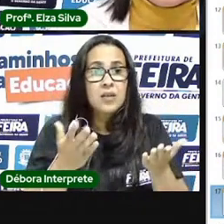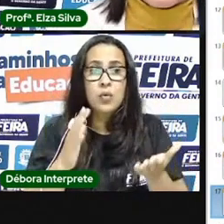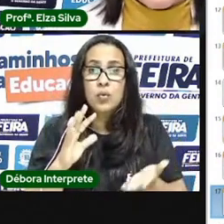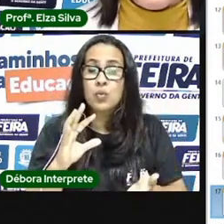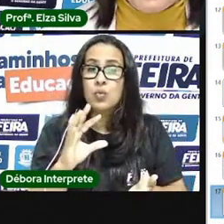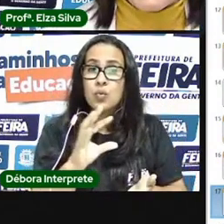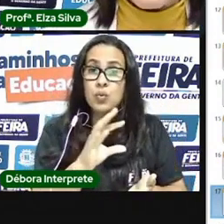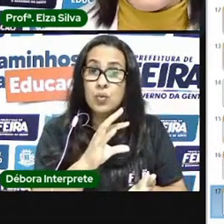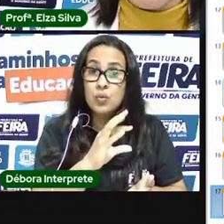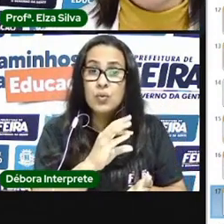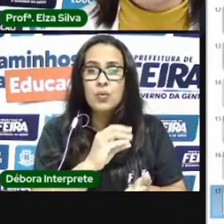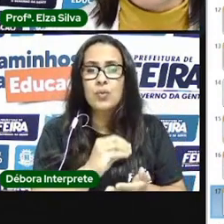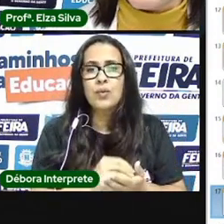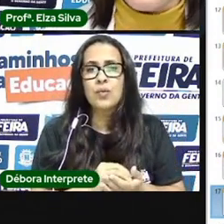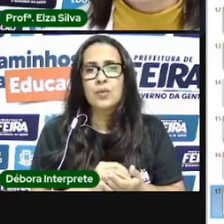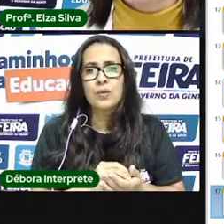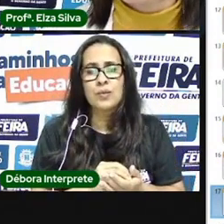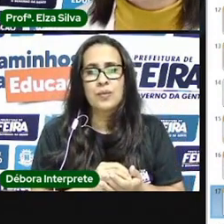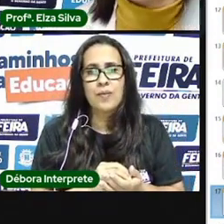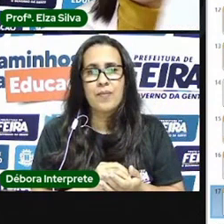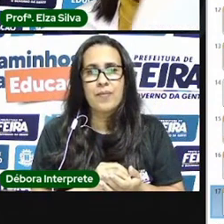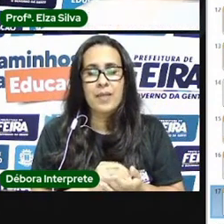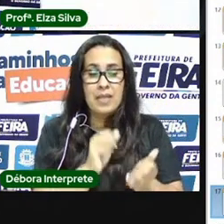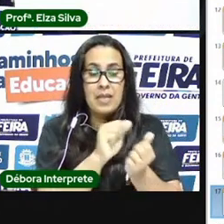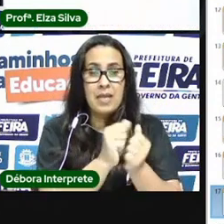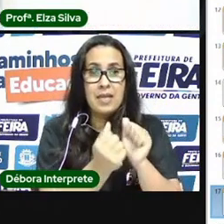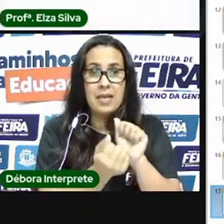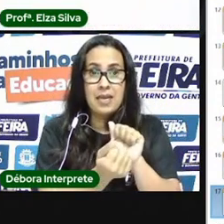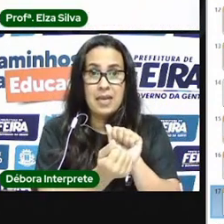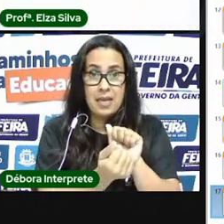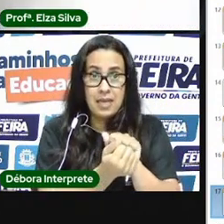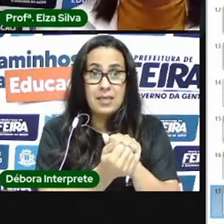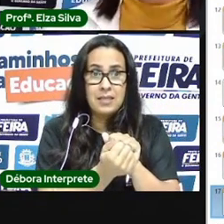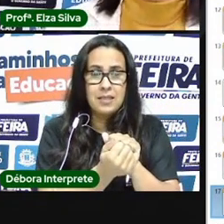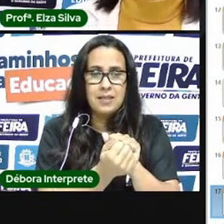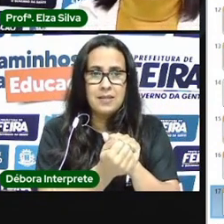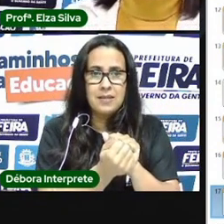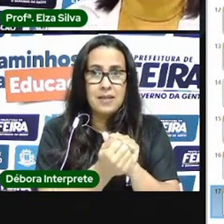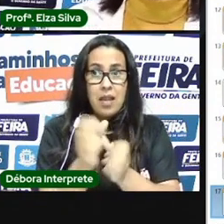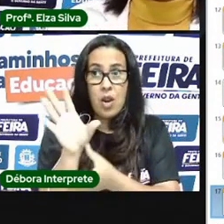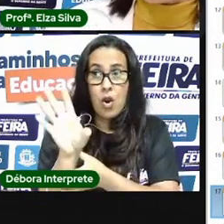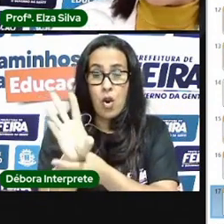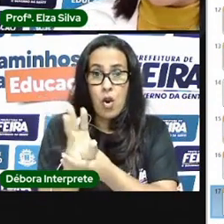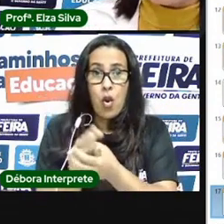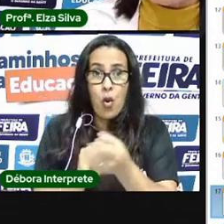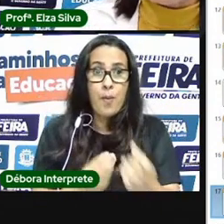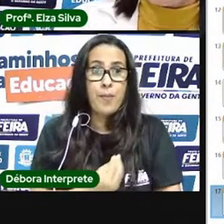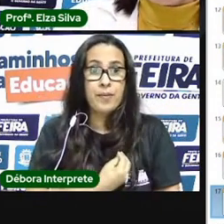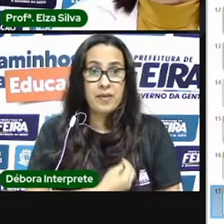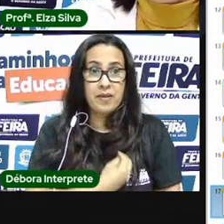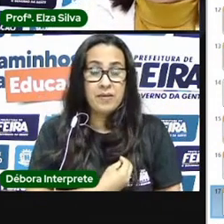meus amores essa representação artística da realidade porque isso aqui são na verdade retratos